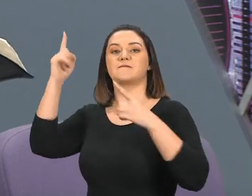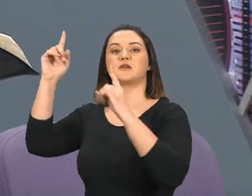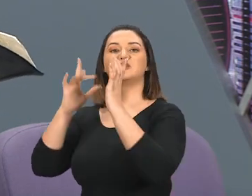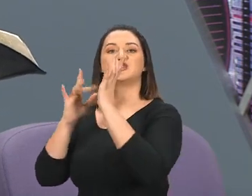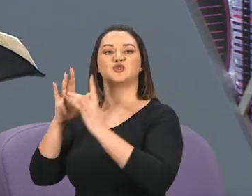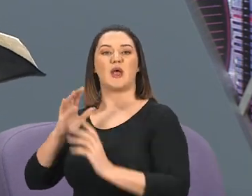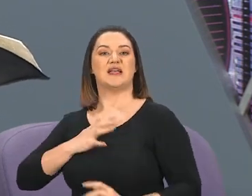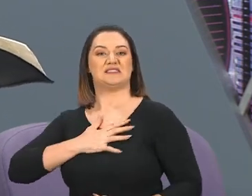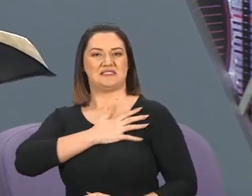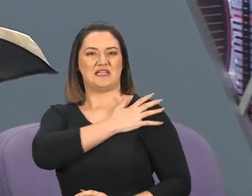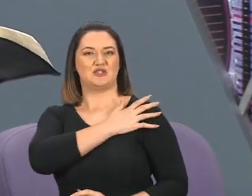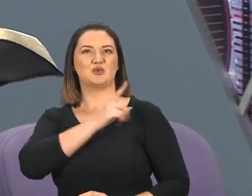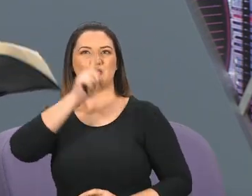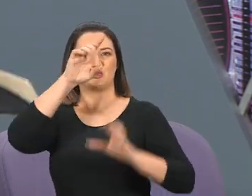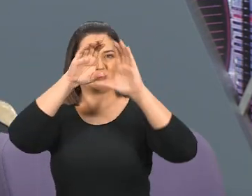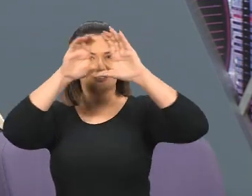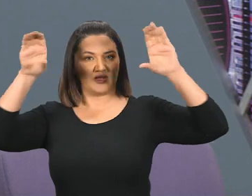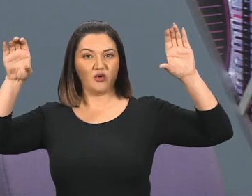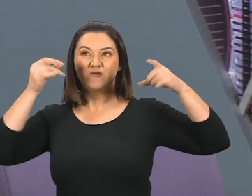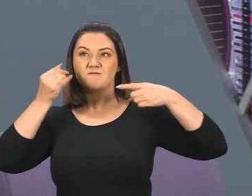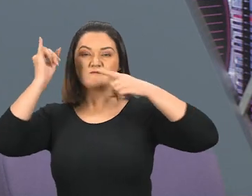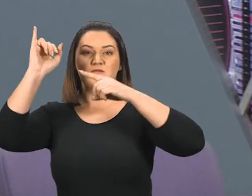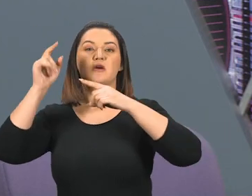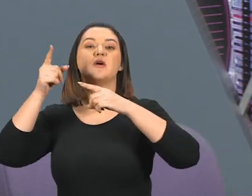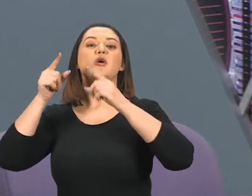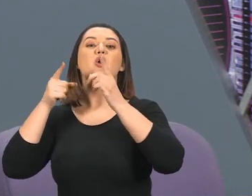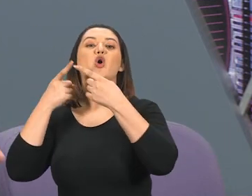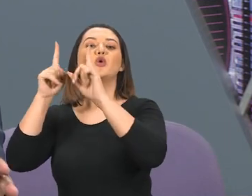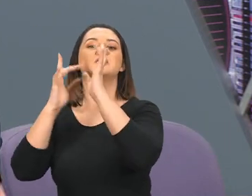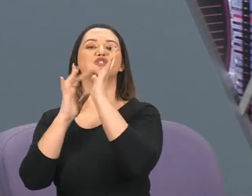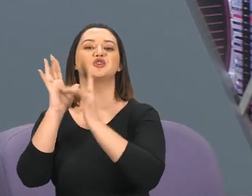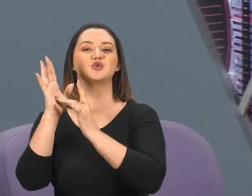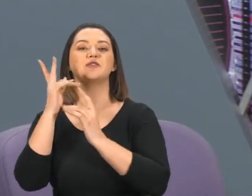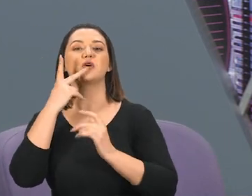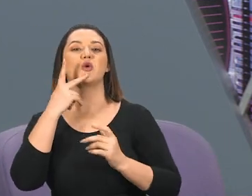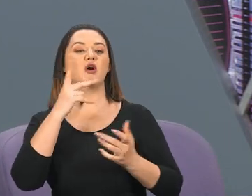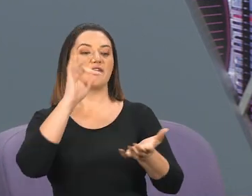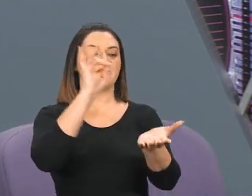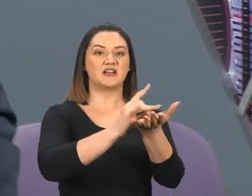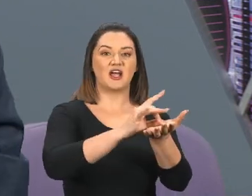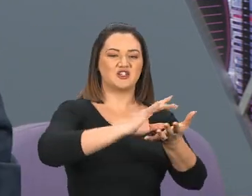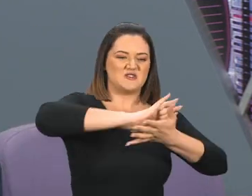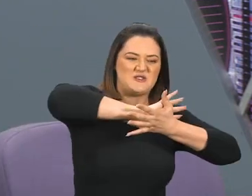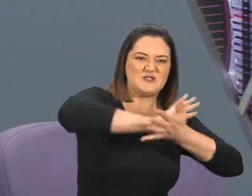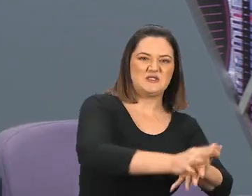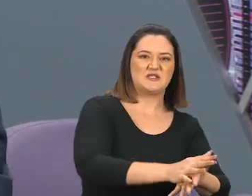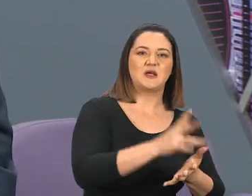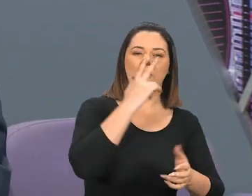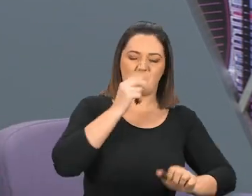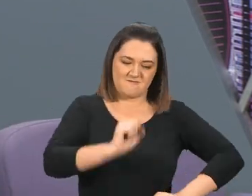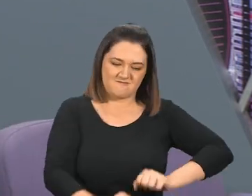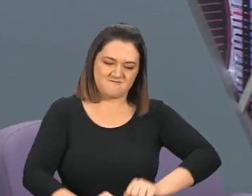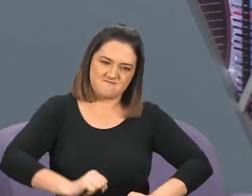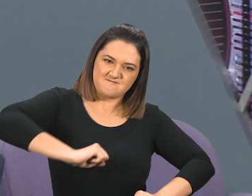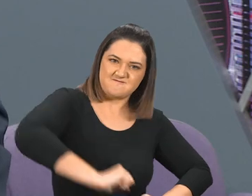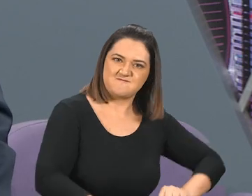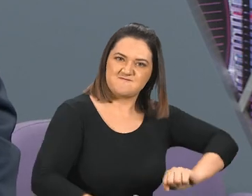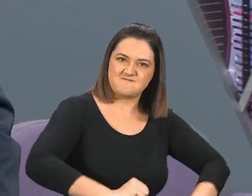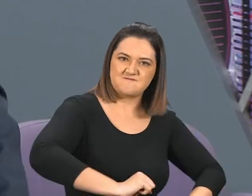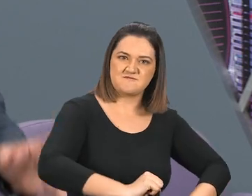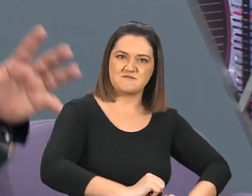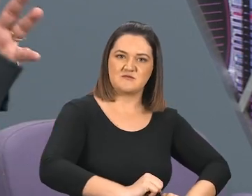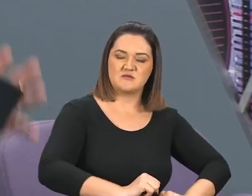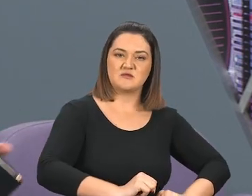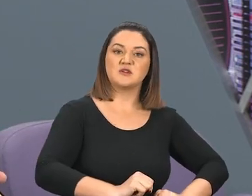Jesus, Esse chifre, No verso 12, Fala que esse chifre lançaria, A verdade por terra, Pisaria a verdade aos pés,